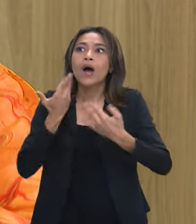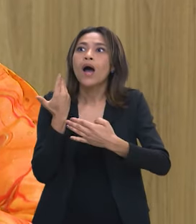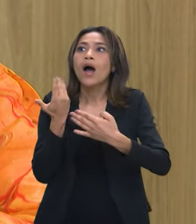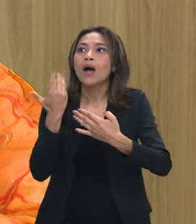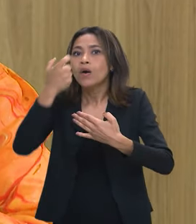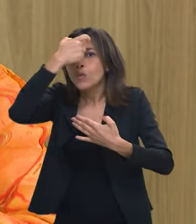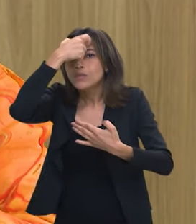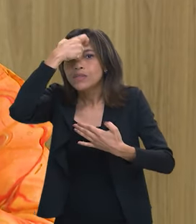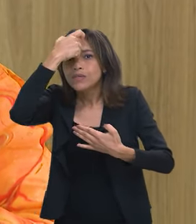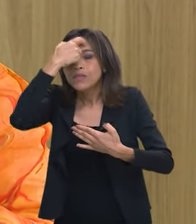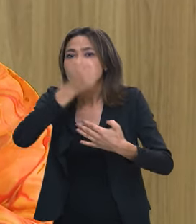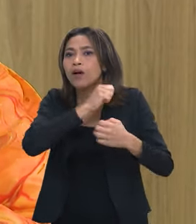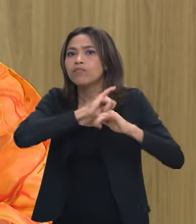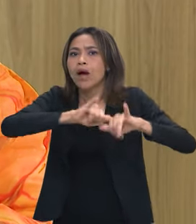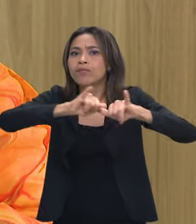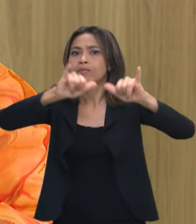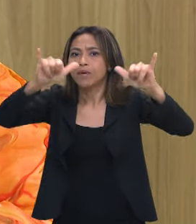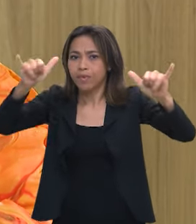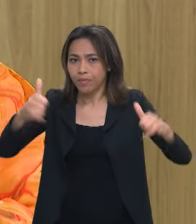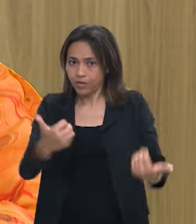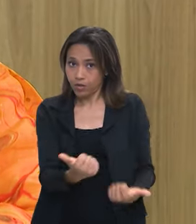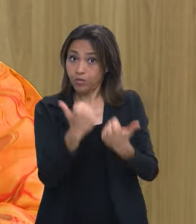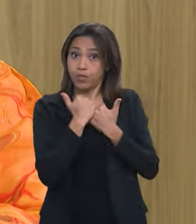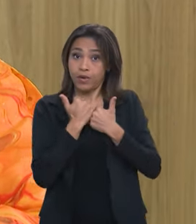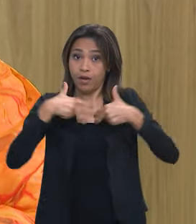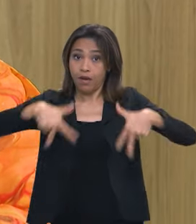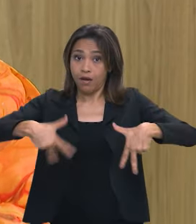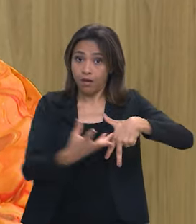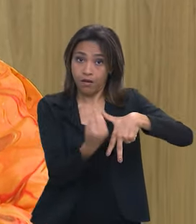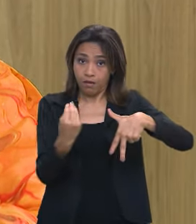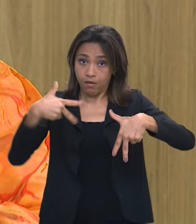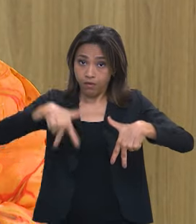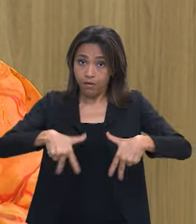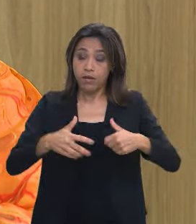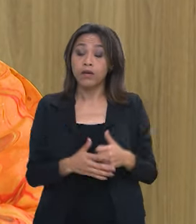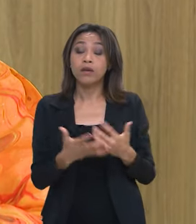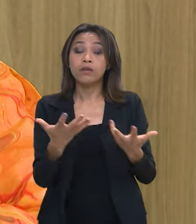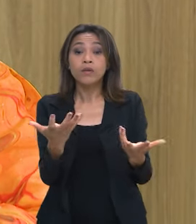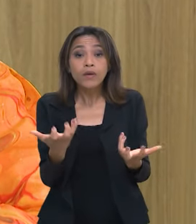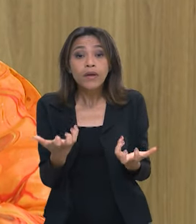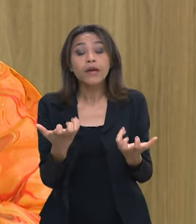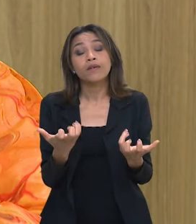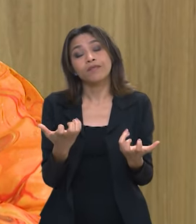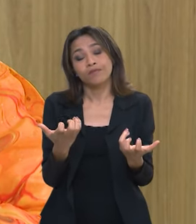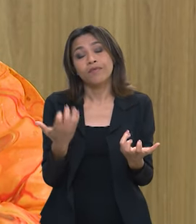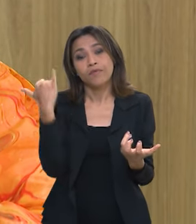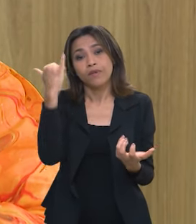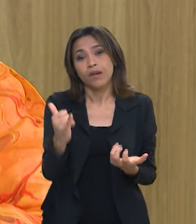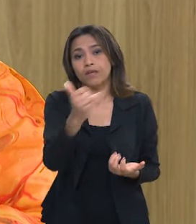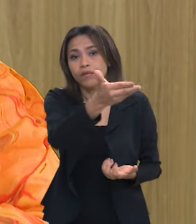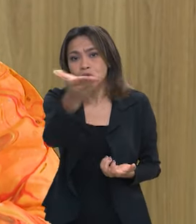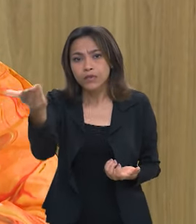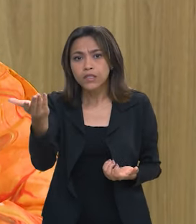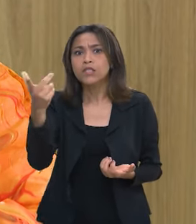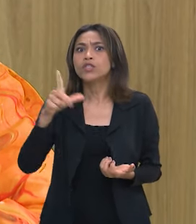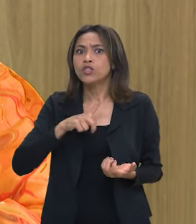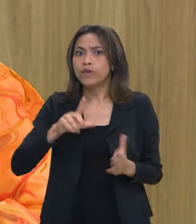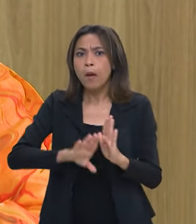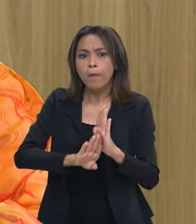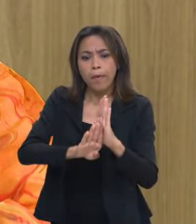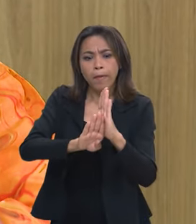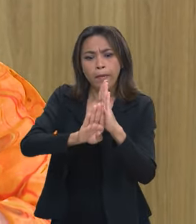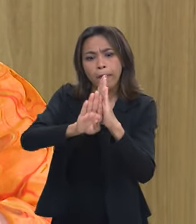consciência de ajudar essa grande agenda e eu quero dizer a vocês que nós já tivemos